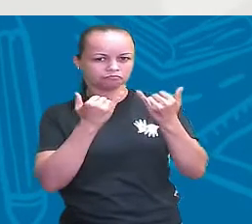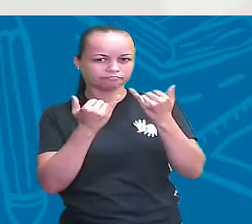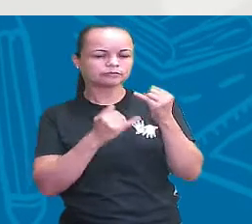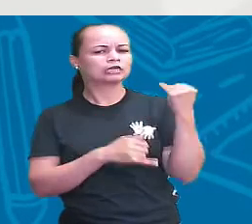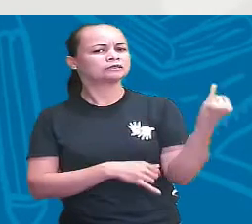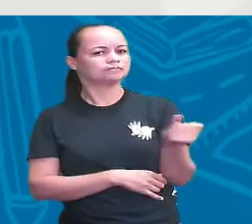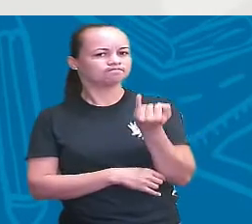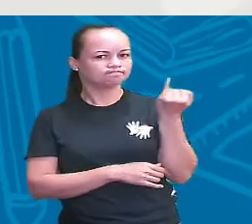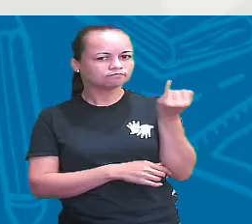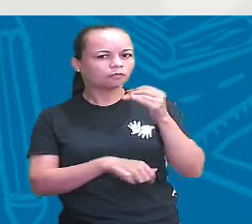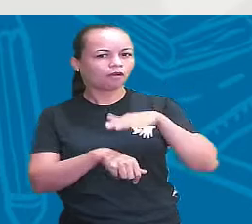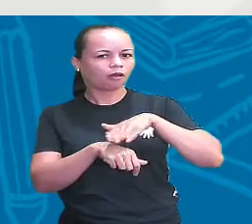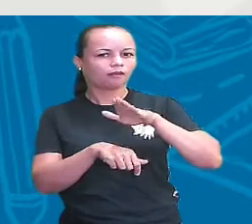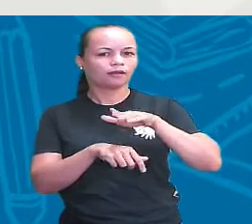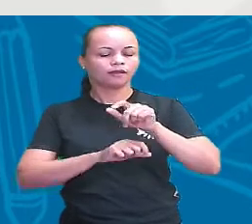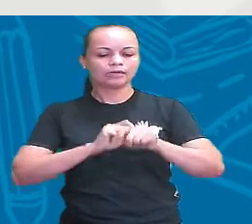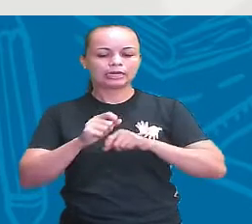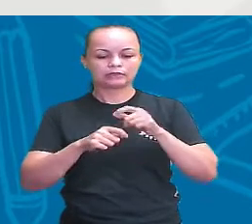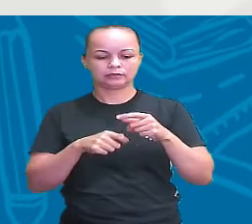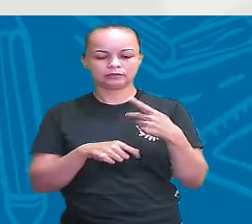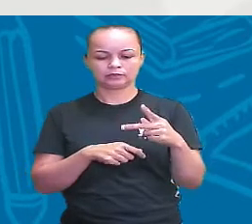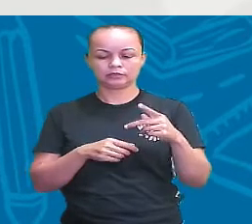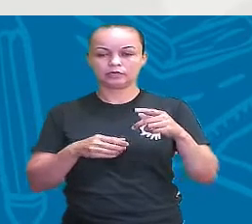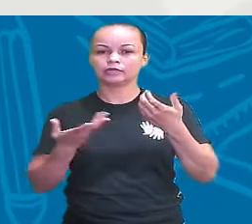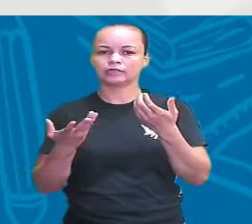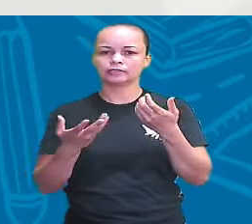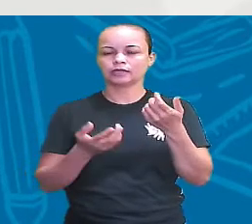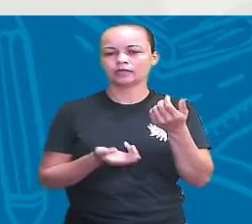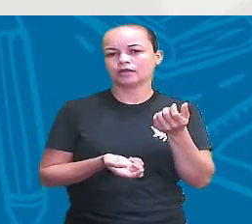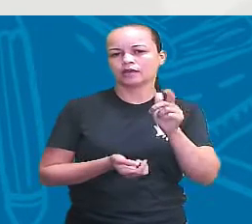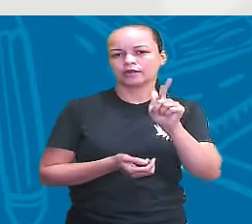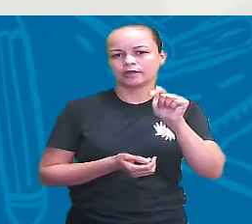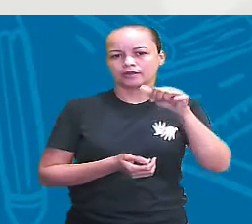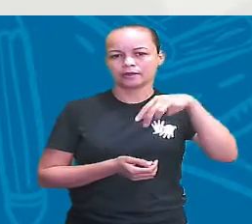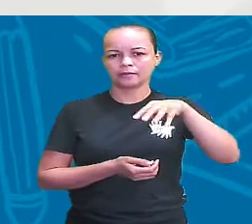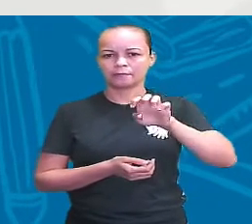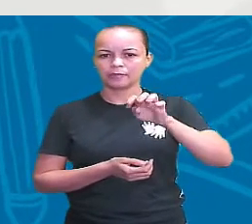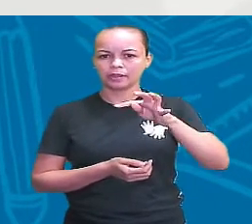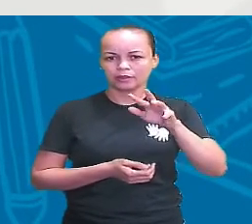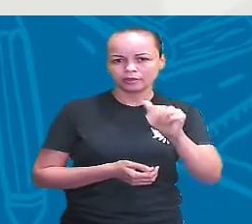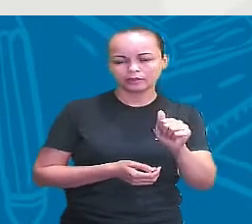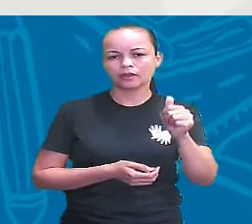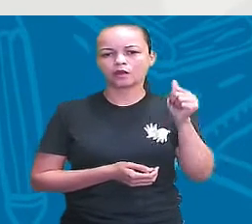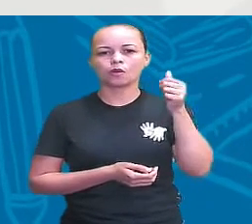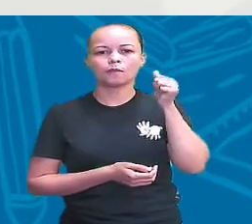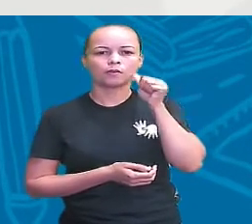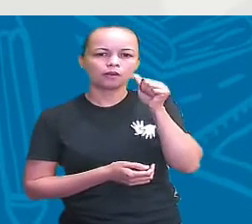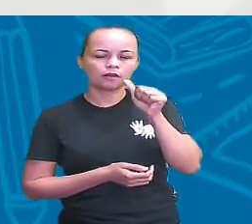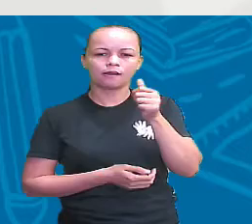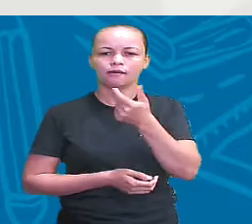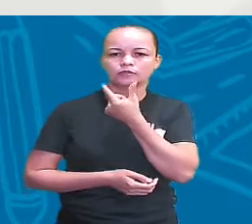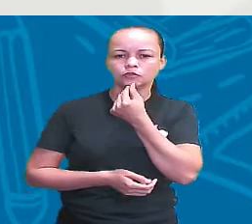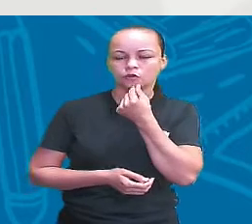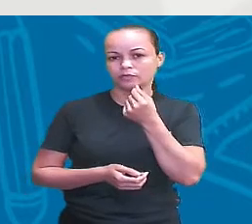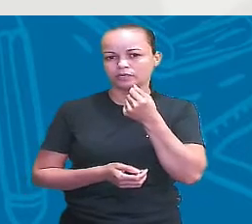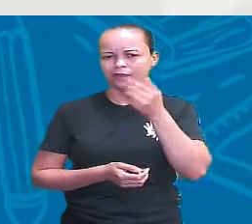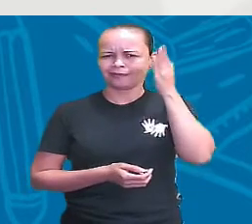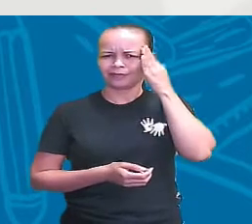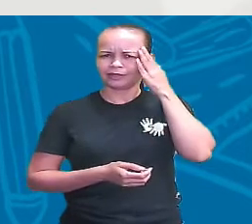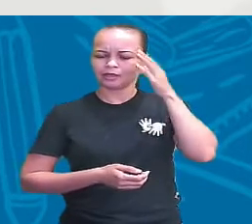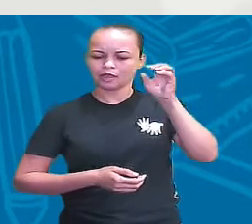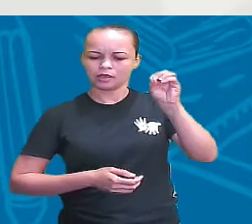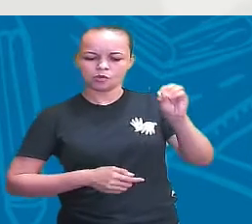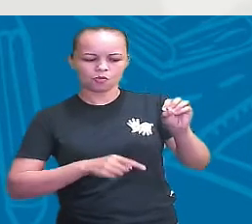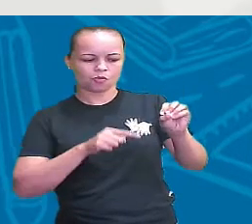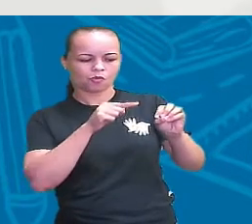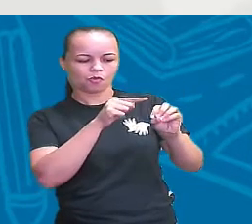falo de células germinativas ou gameta masculino e gameta feminino, é você entender que o óvulo, que vocês estão